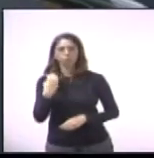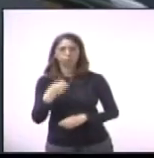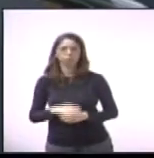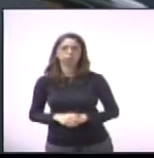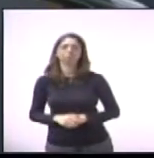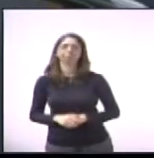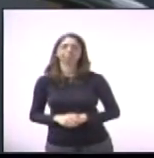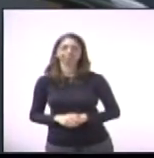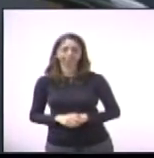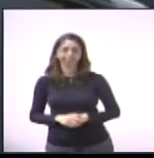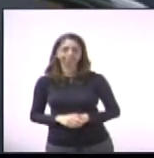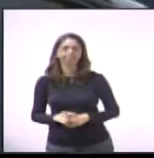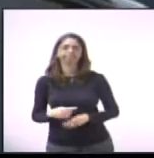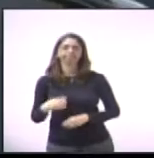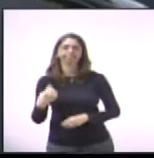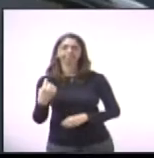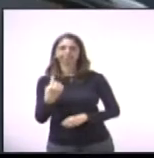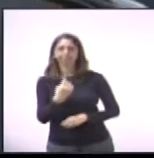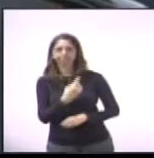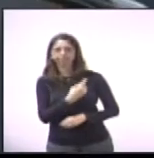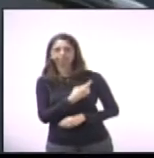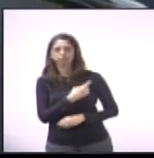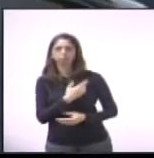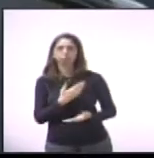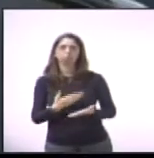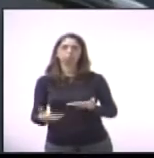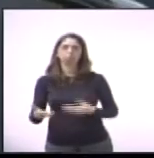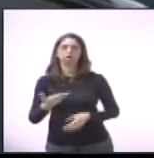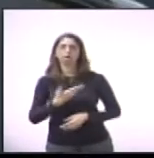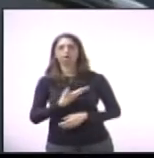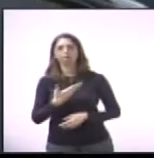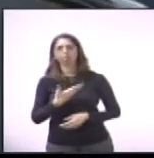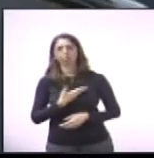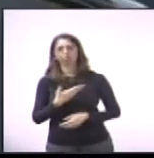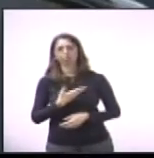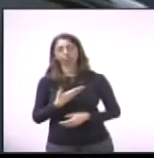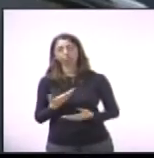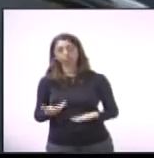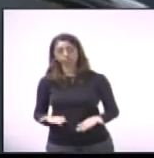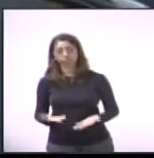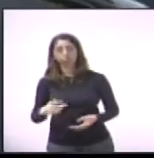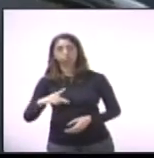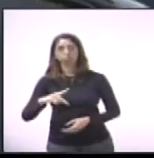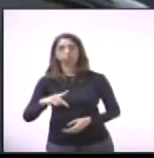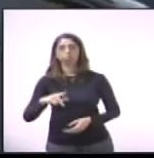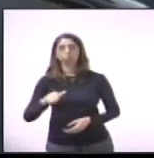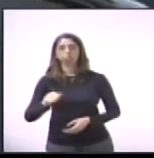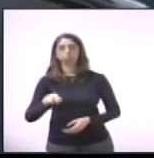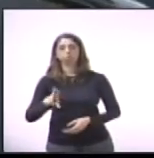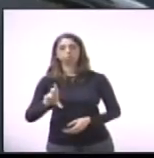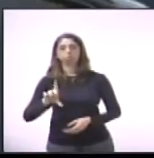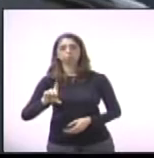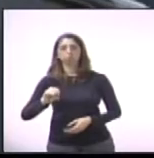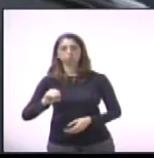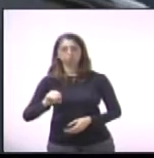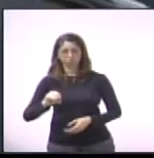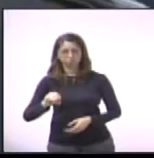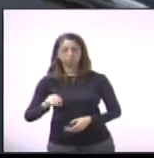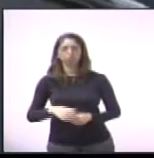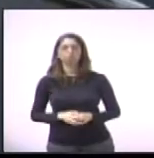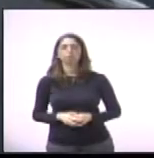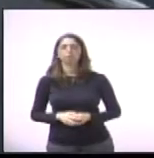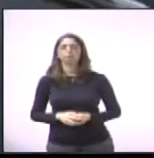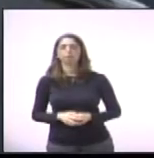conheci há mais de 31 anos, o senhor Paulo Douglas Prieto Obon, foi secretário